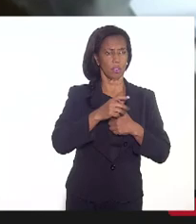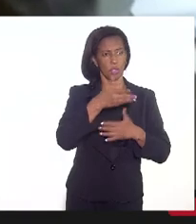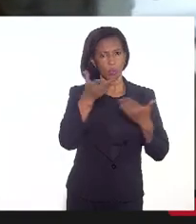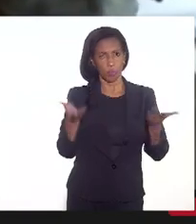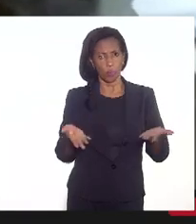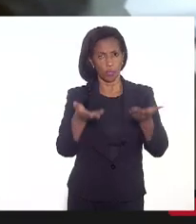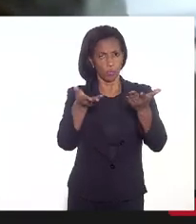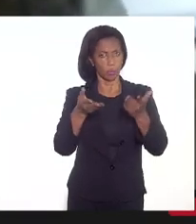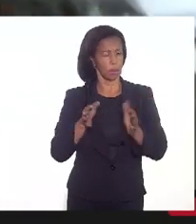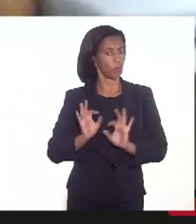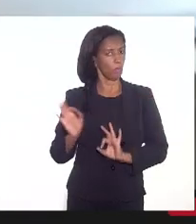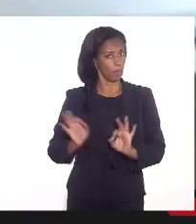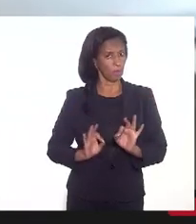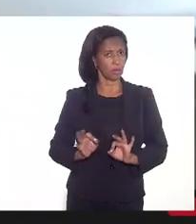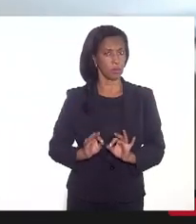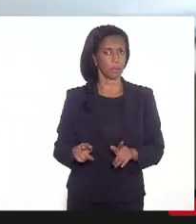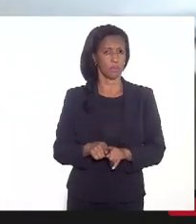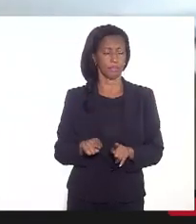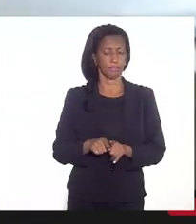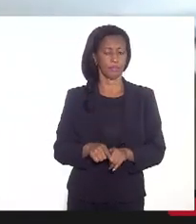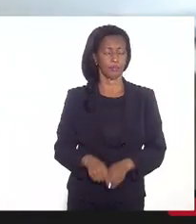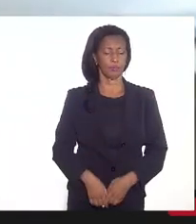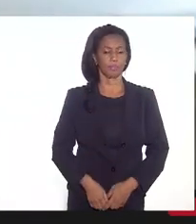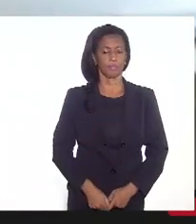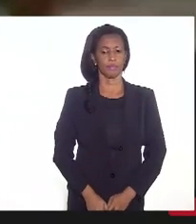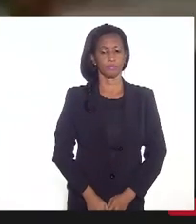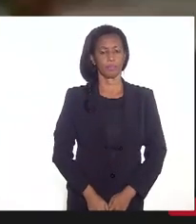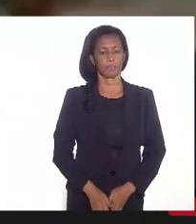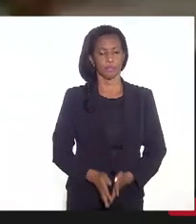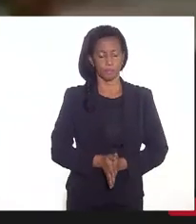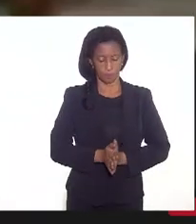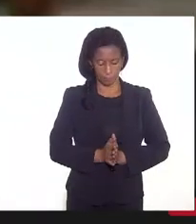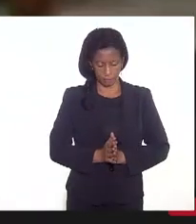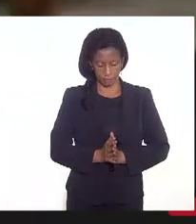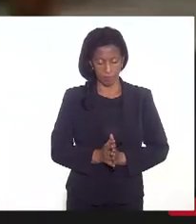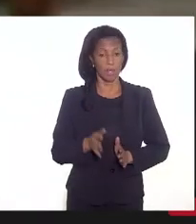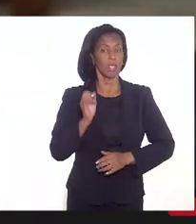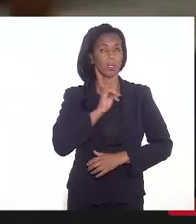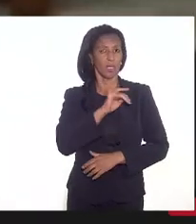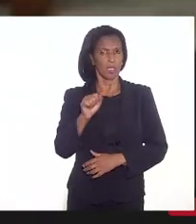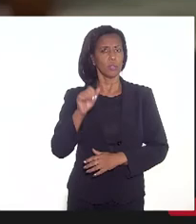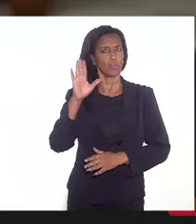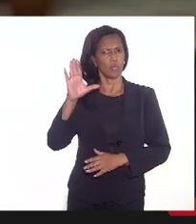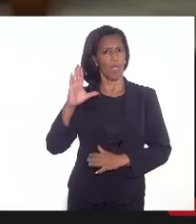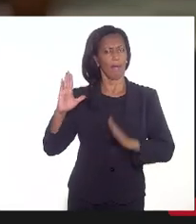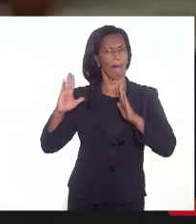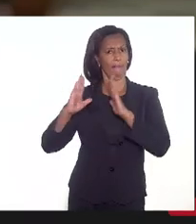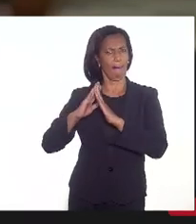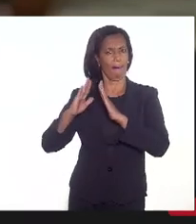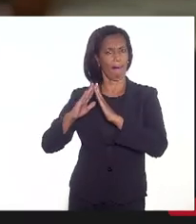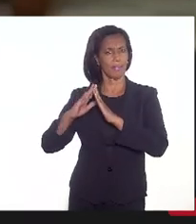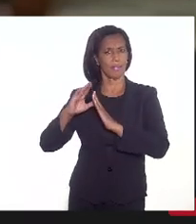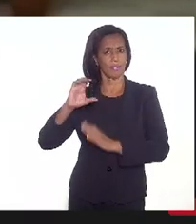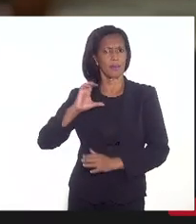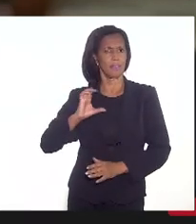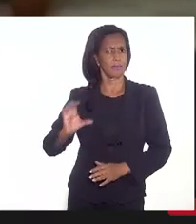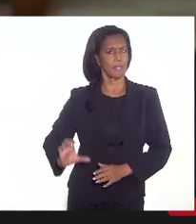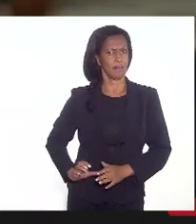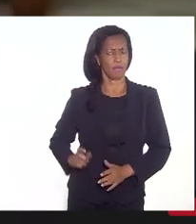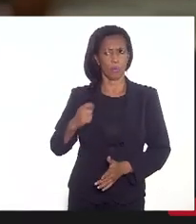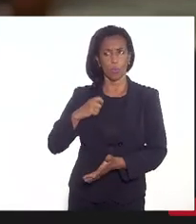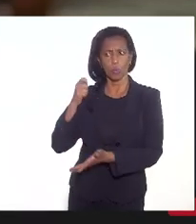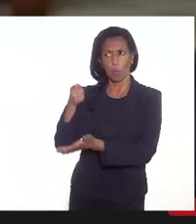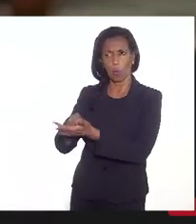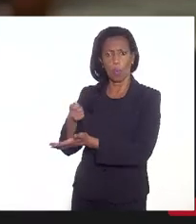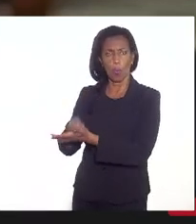planejamento, principalmente. Ok. Isso a gente já está lá na Casa Civil, nós já preparamos aqui, eu estou cobrando